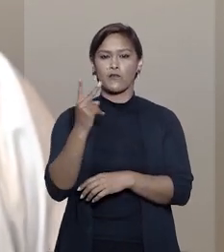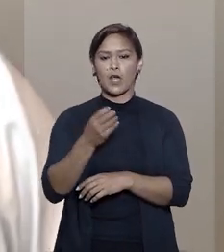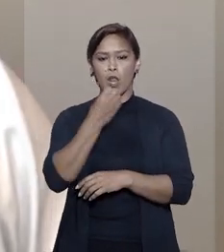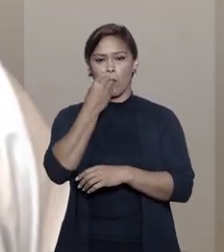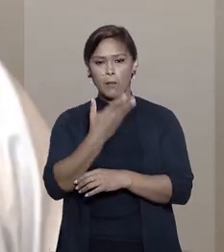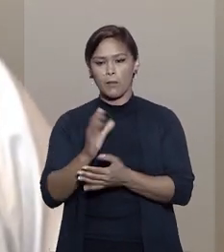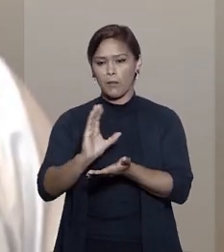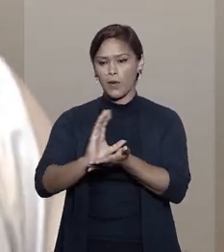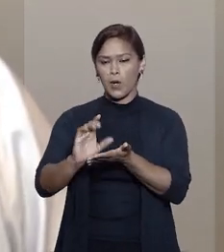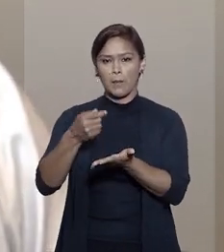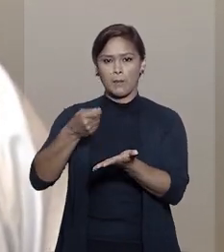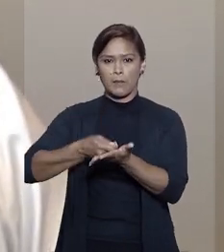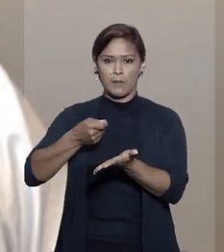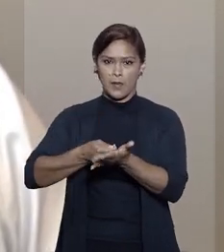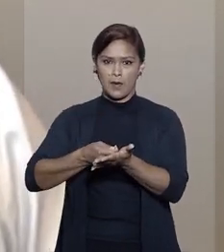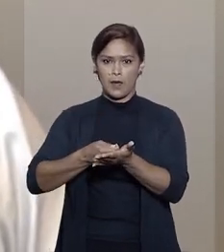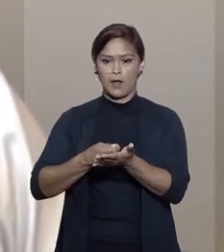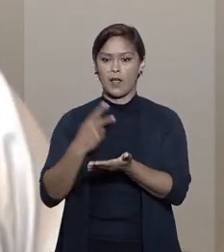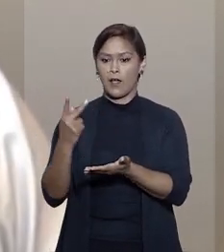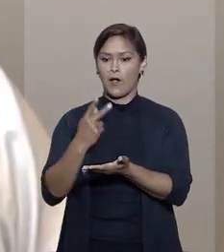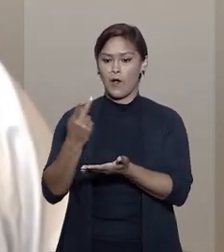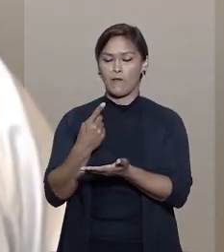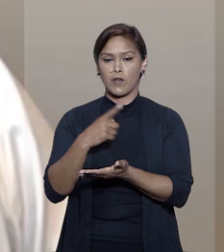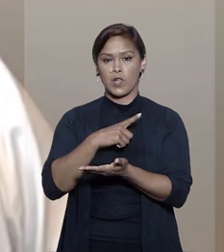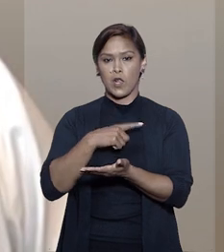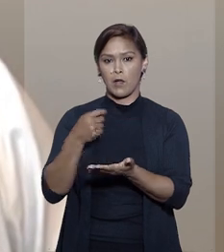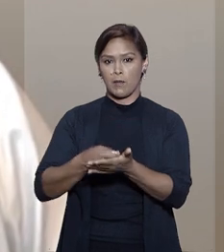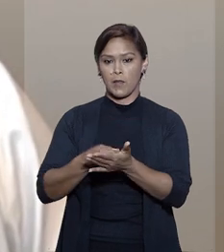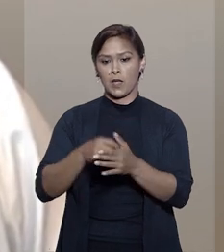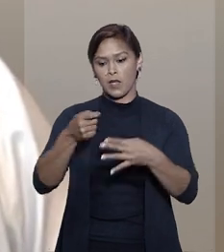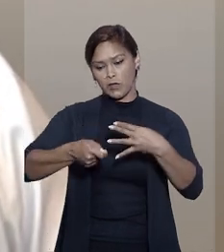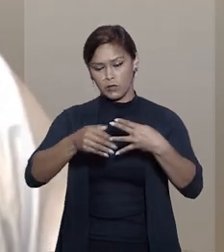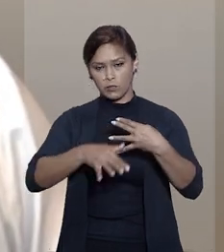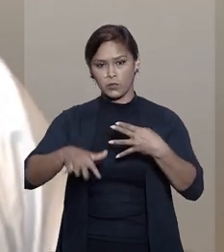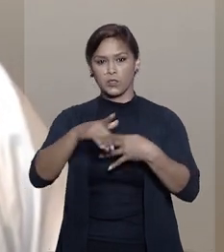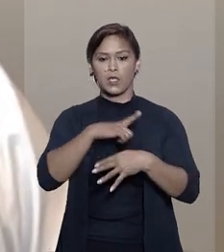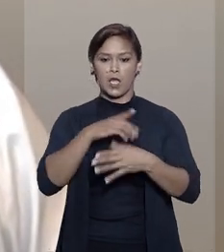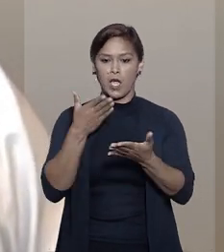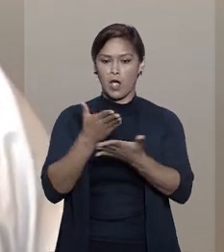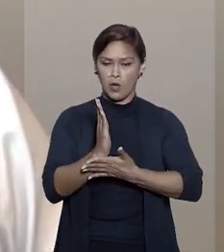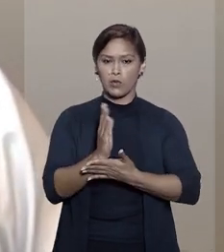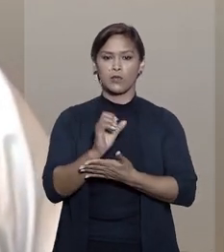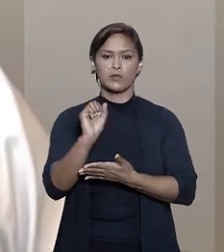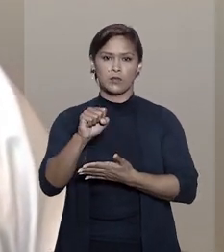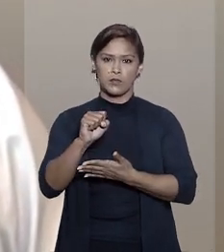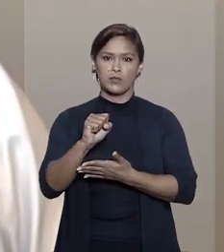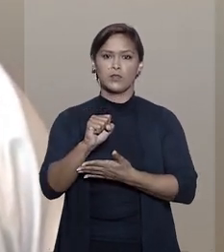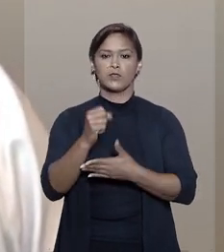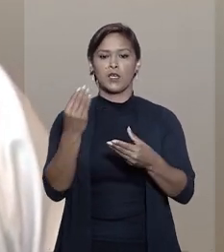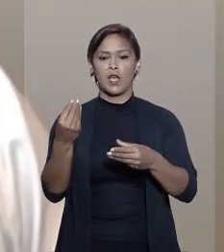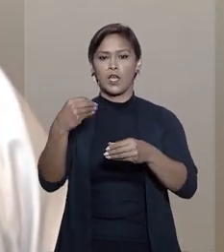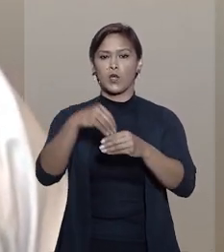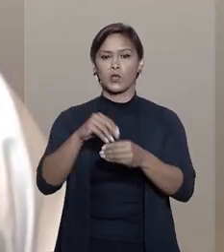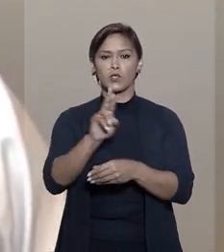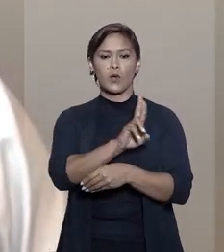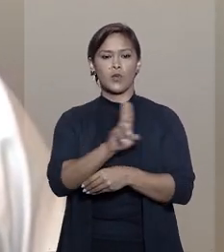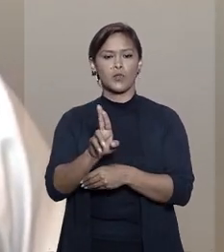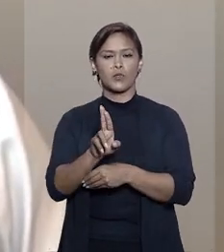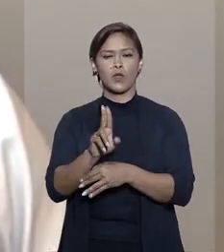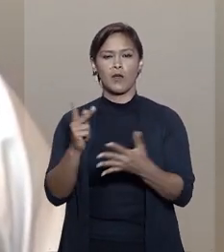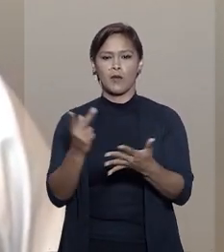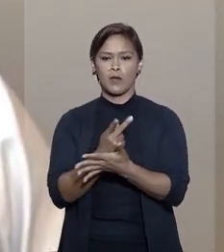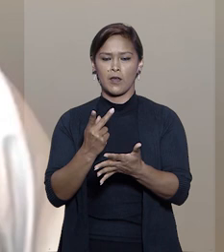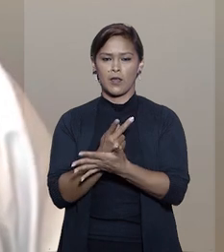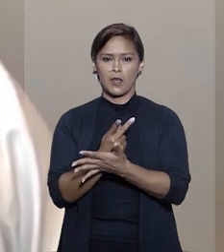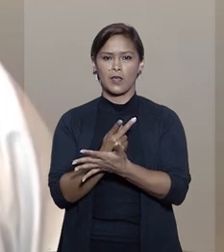suficiente ao valor cobrado, a jurisprudência tem autorizado, sim, a inclusão do nome